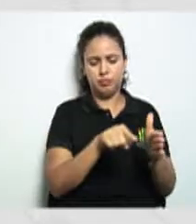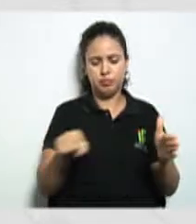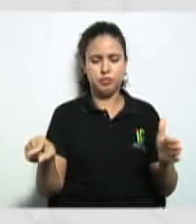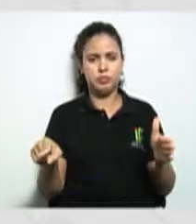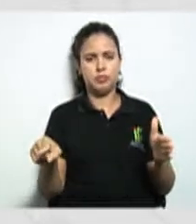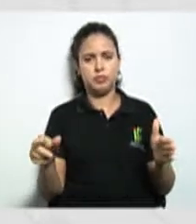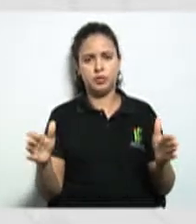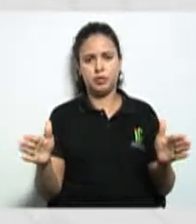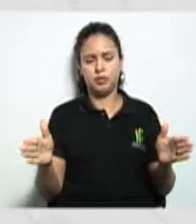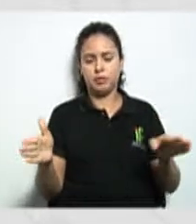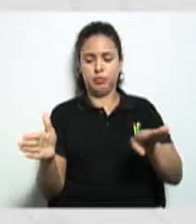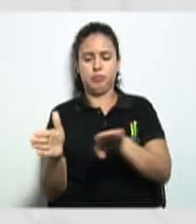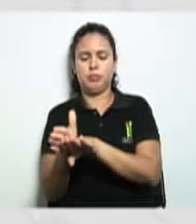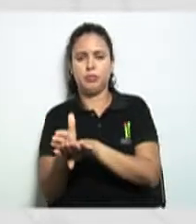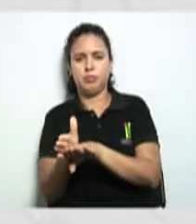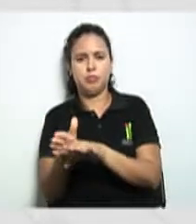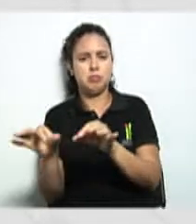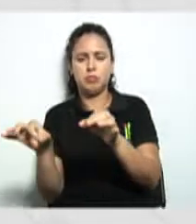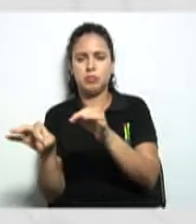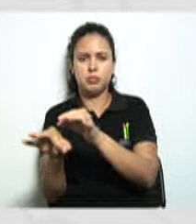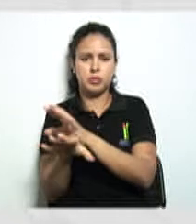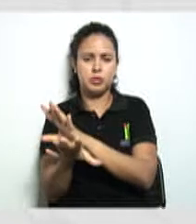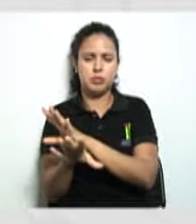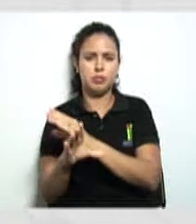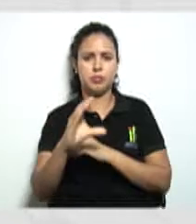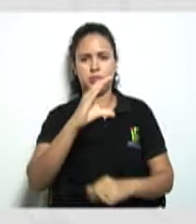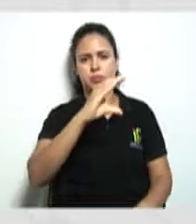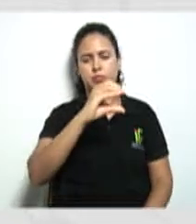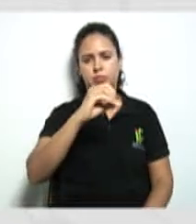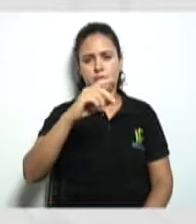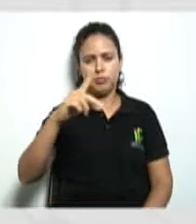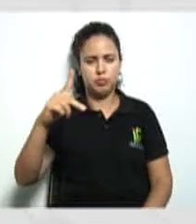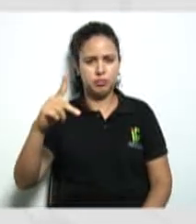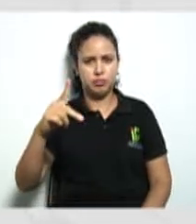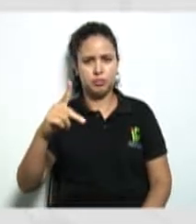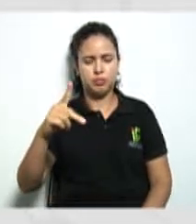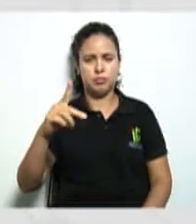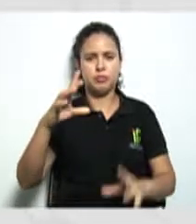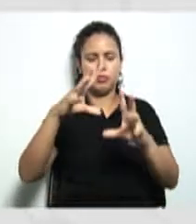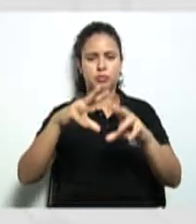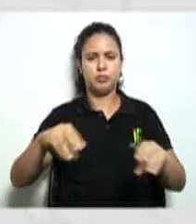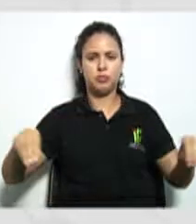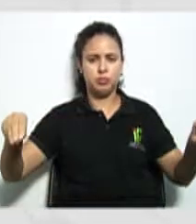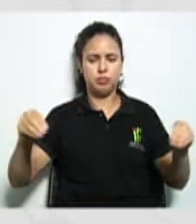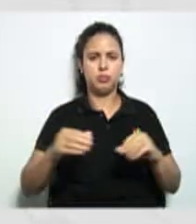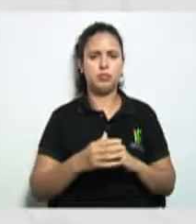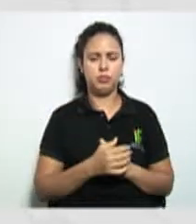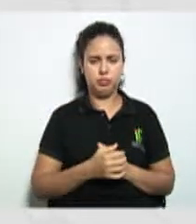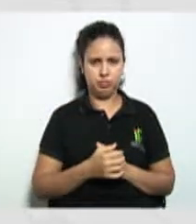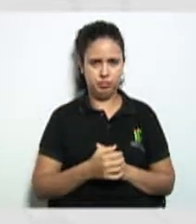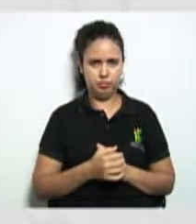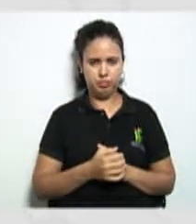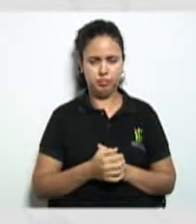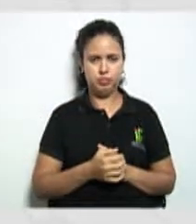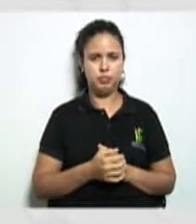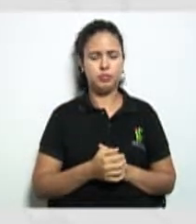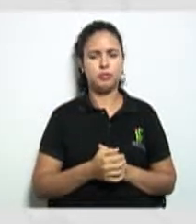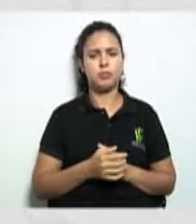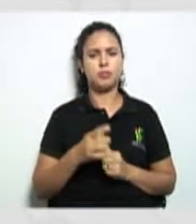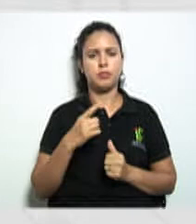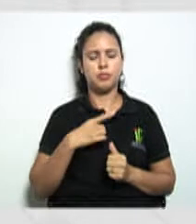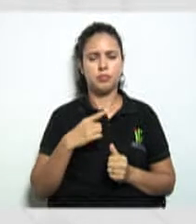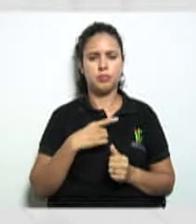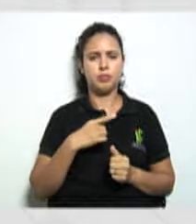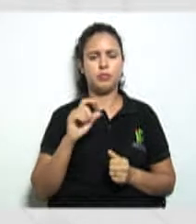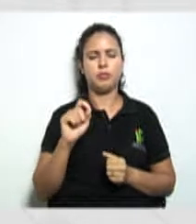aquela situação essa cooperativa vai ser o que desfeita então por isso que diz aqui então já vai constar aqui